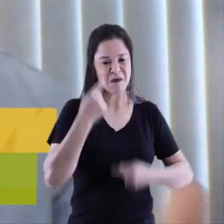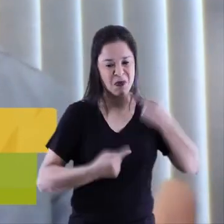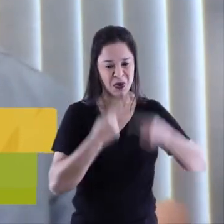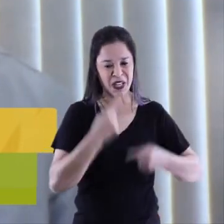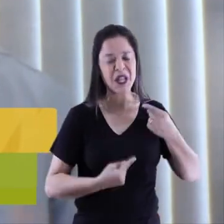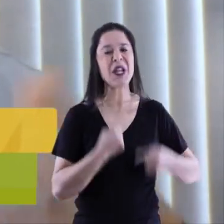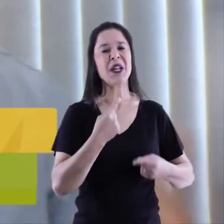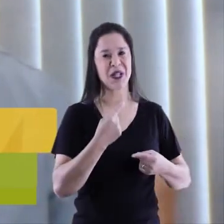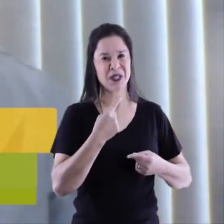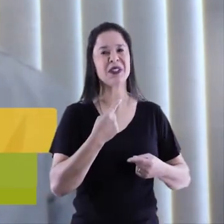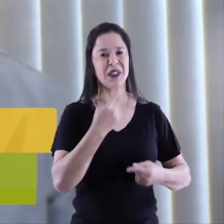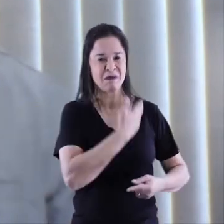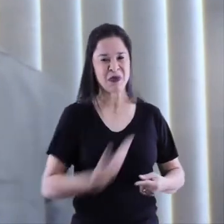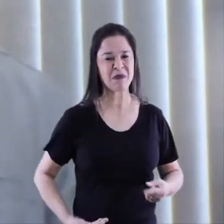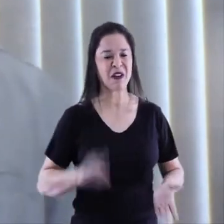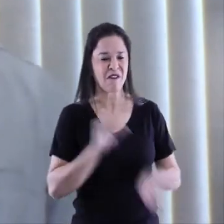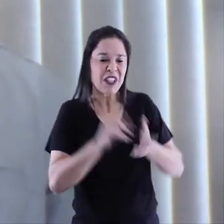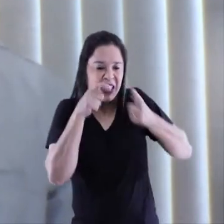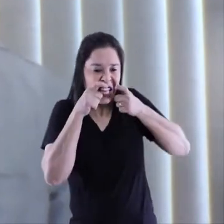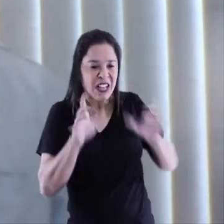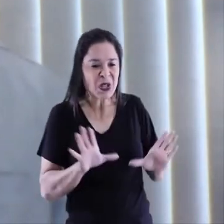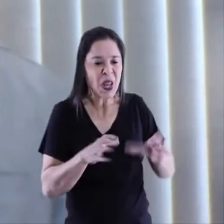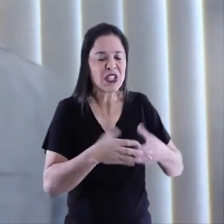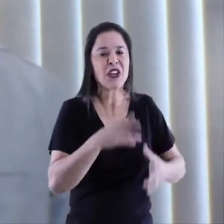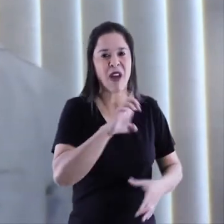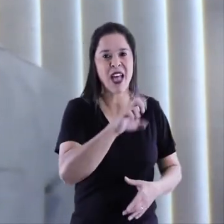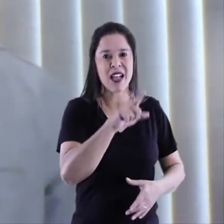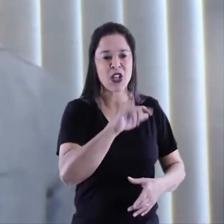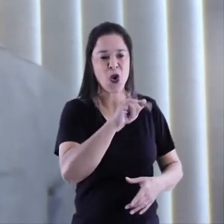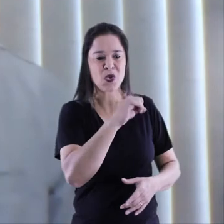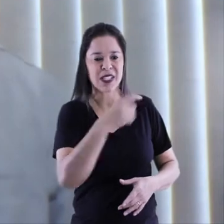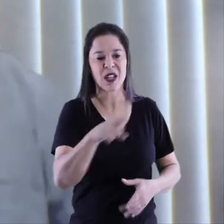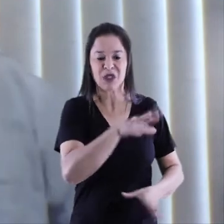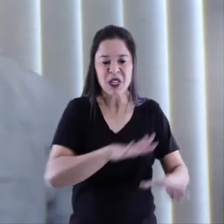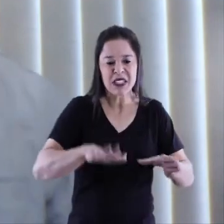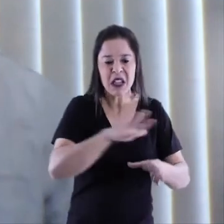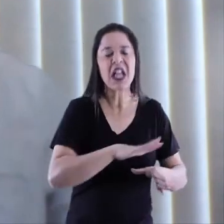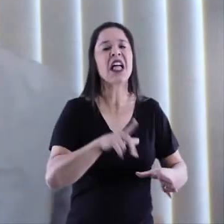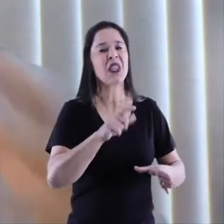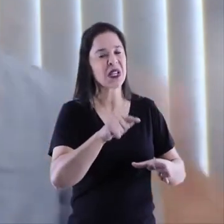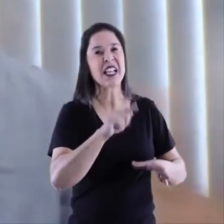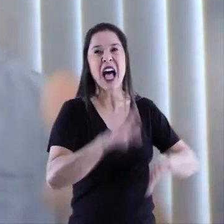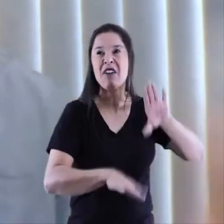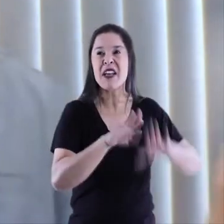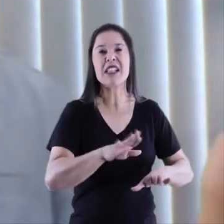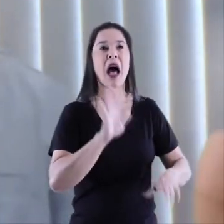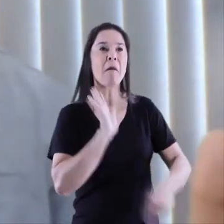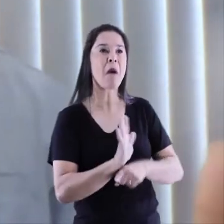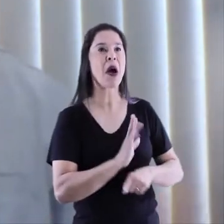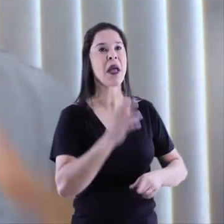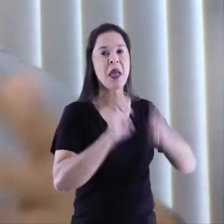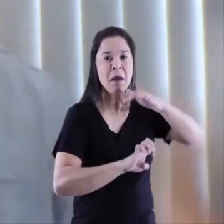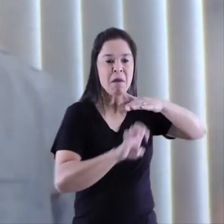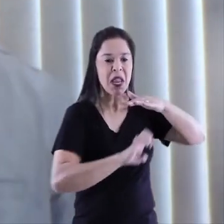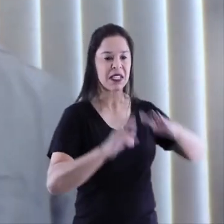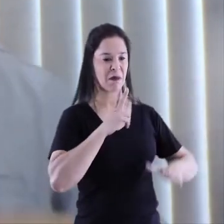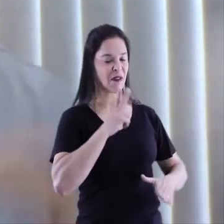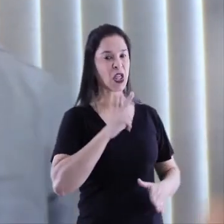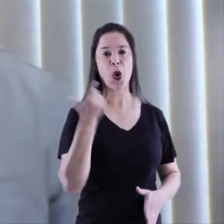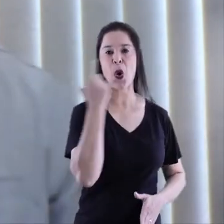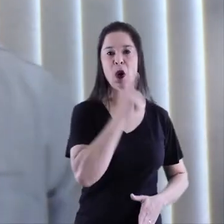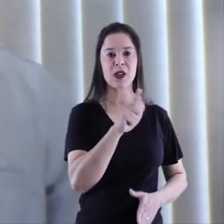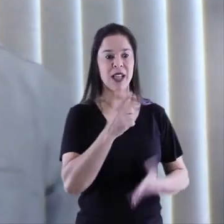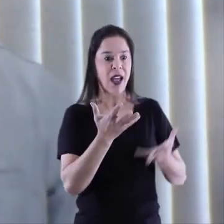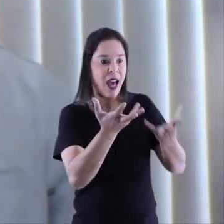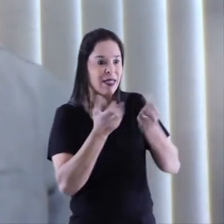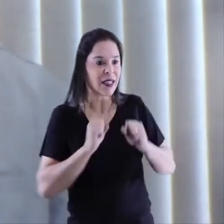falta de consciência e interesse coletivo. Nesse universo, encontramos o apoio privado, que muitas vezes não responde à demanda, que é